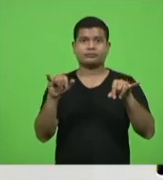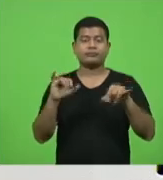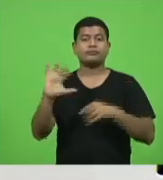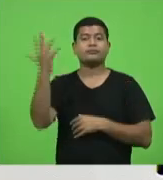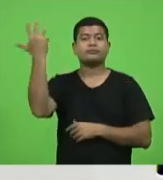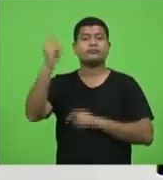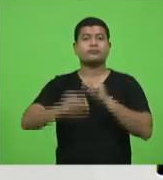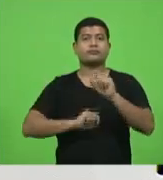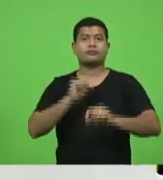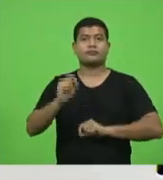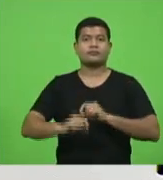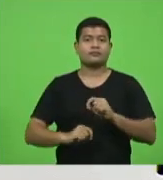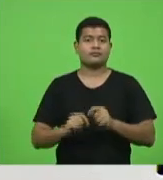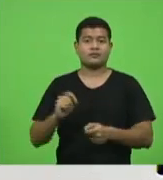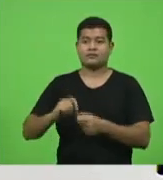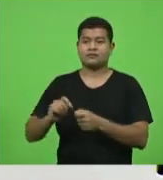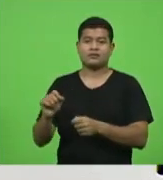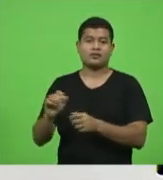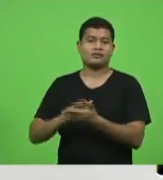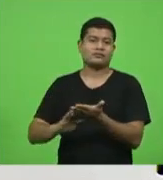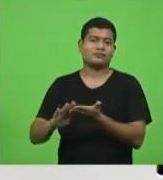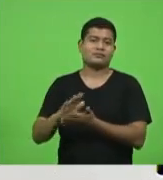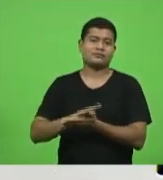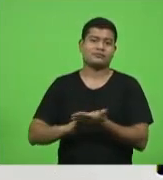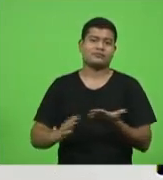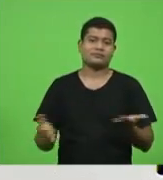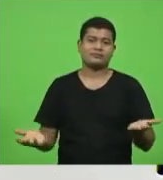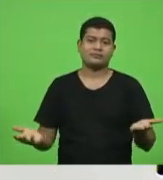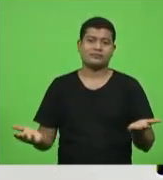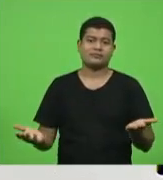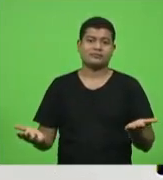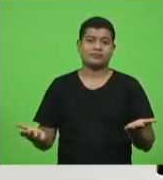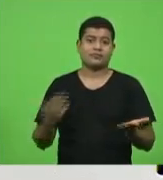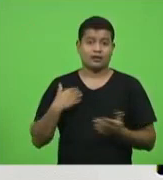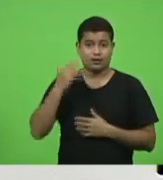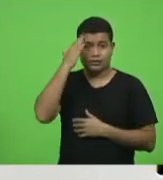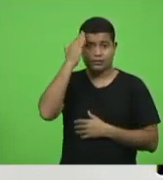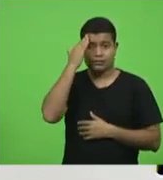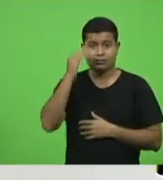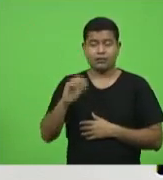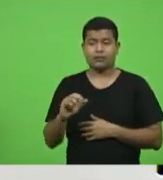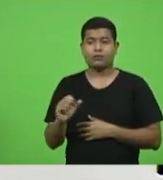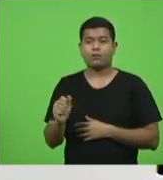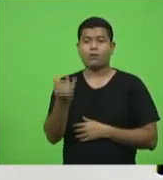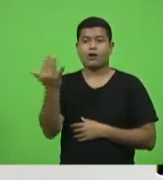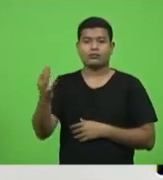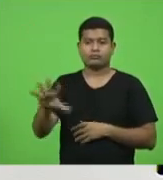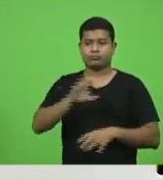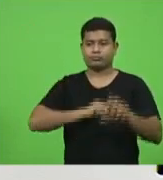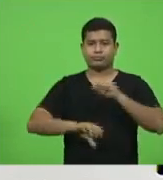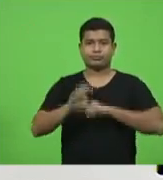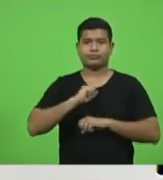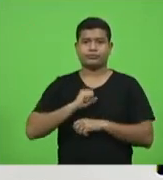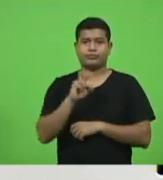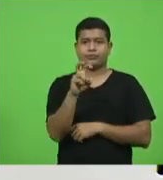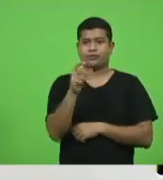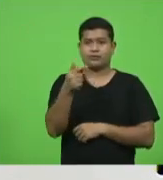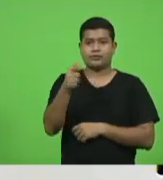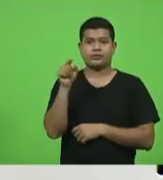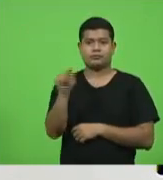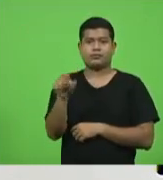não fizeram sabe quantos casos novos tinha nesse tempo 57 mil